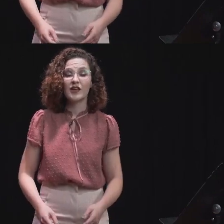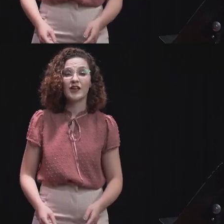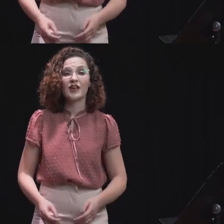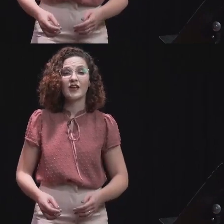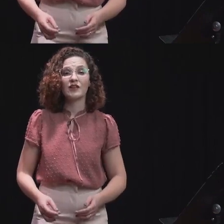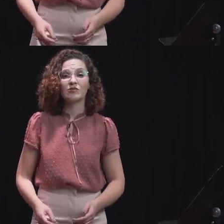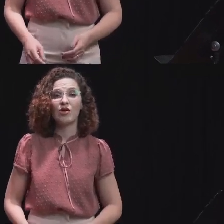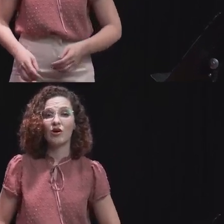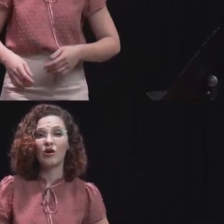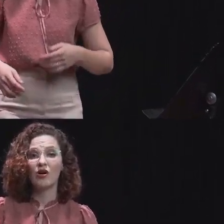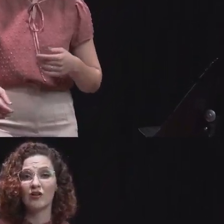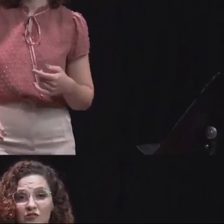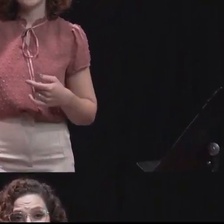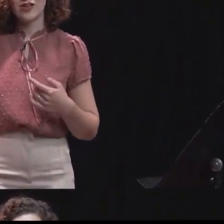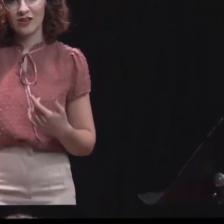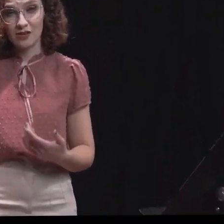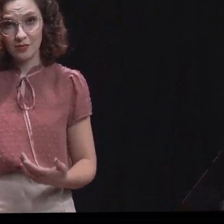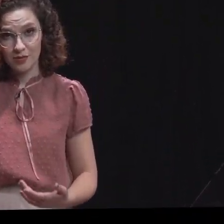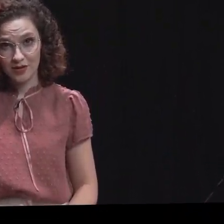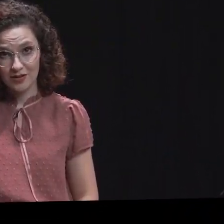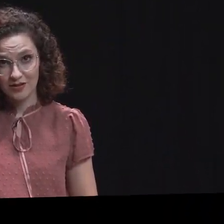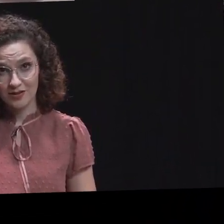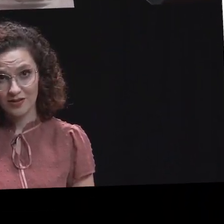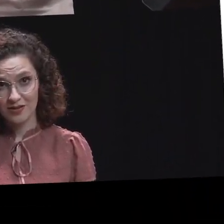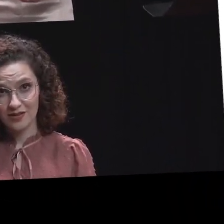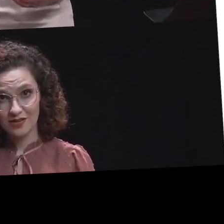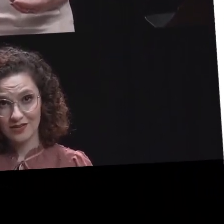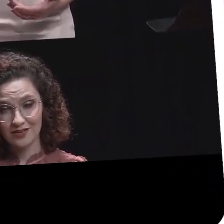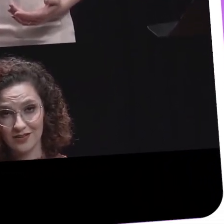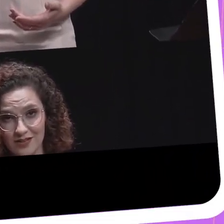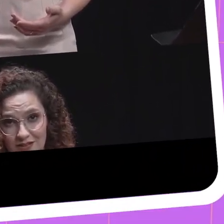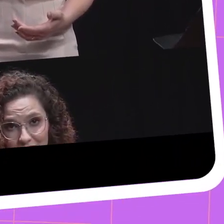tem dó de mim.